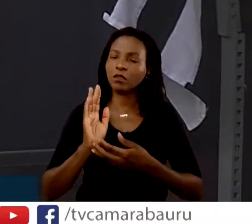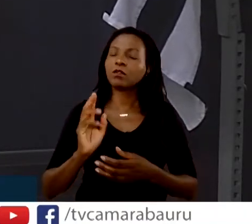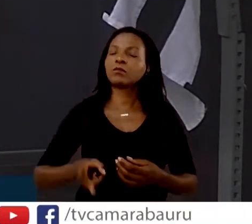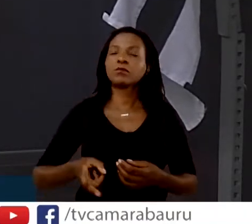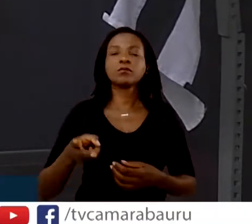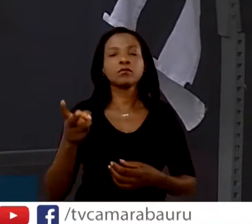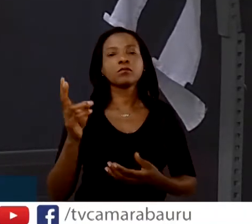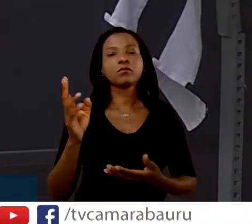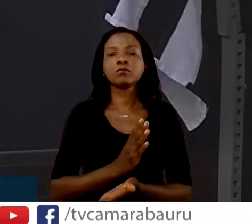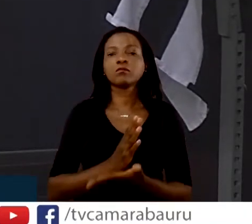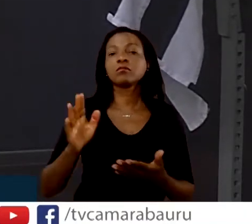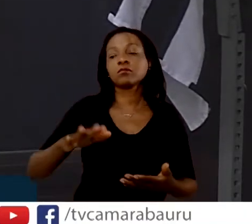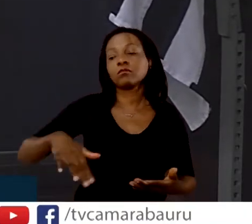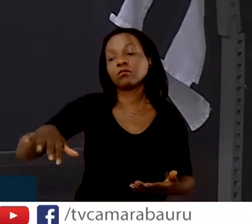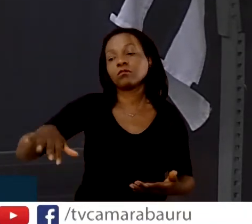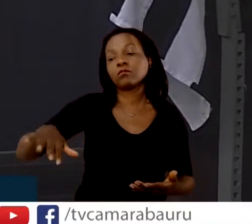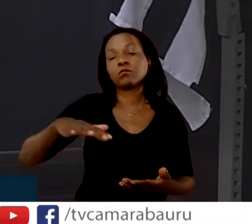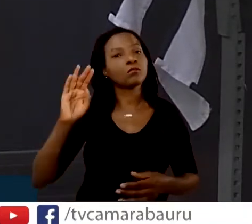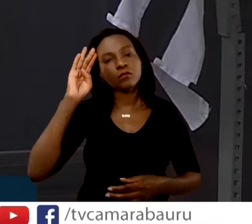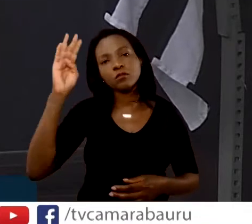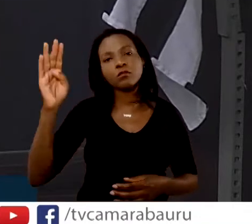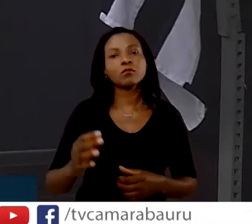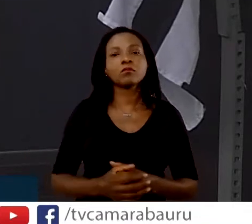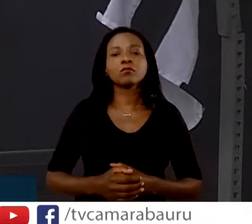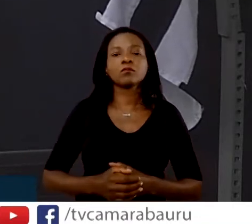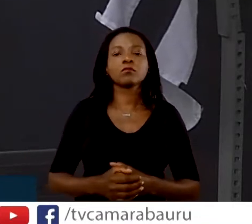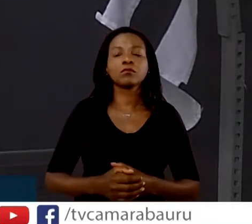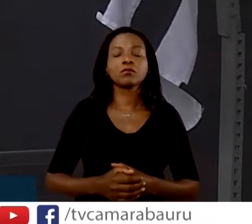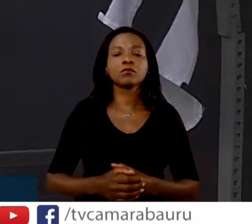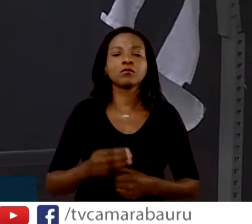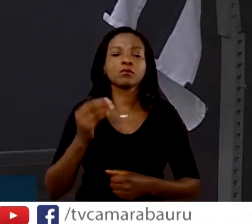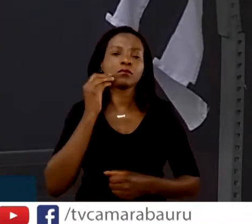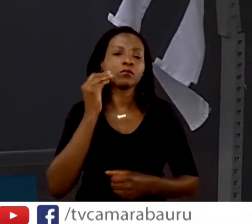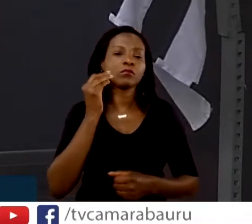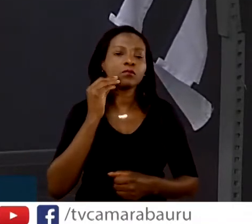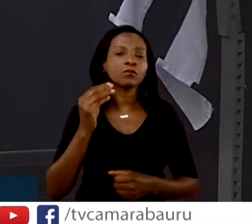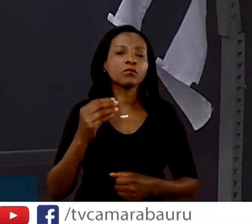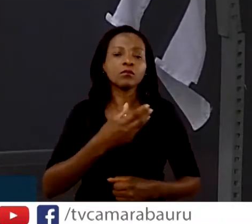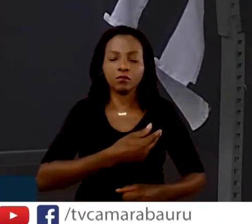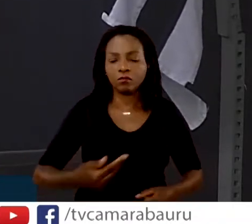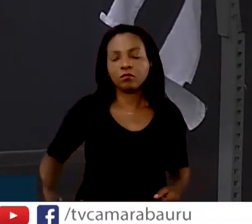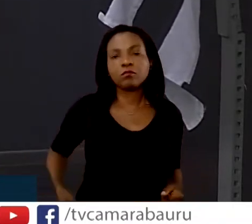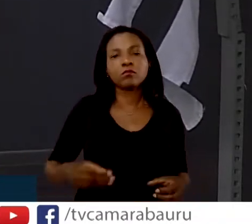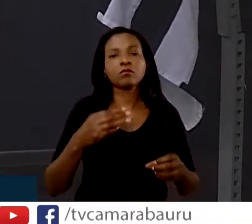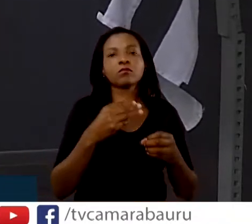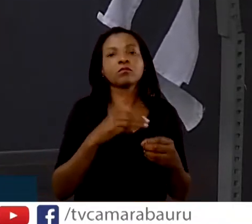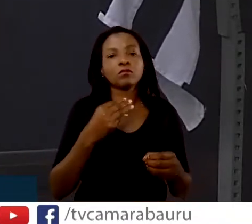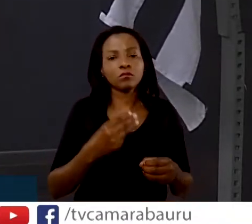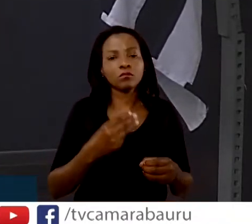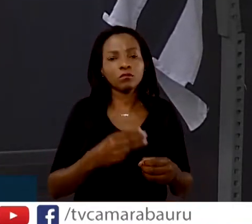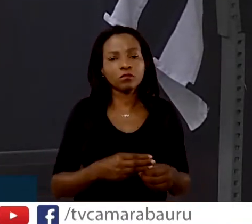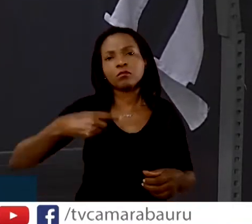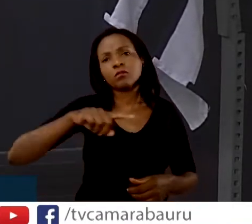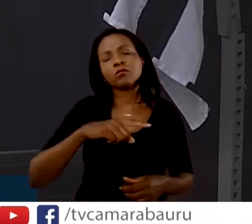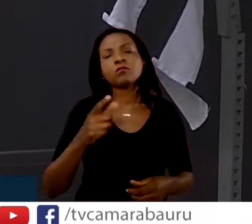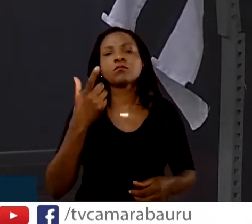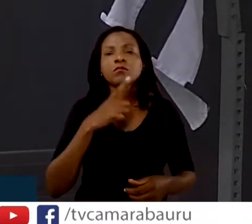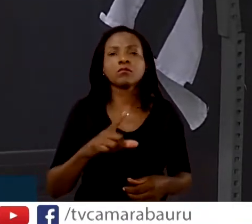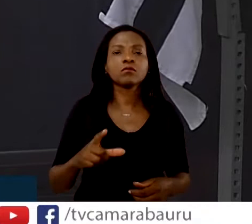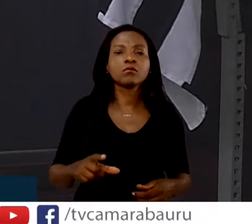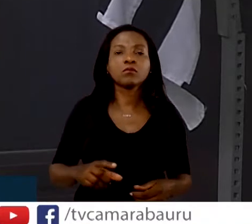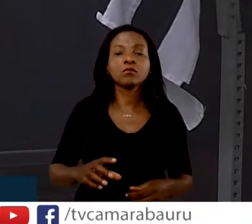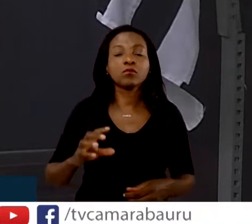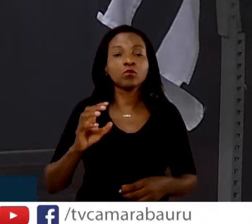áreas específicas. Na tentativa de que o governo municipal, nós tivemos um grande embate quando